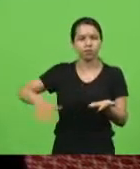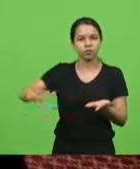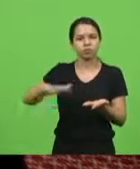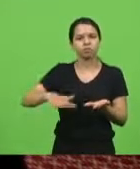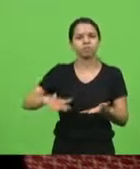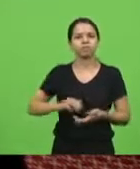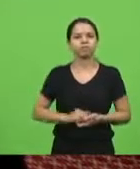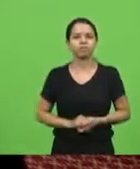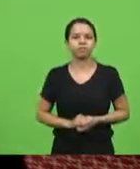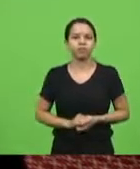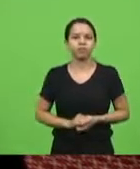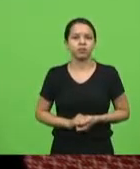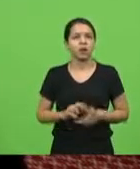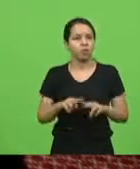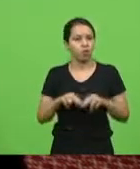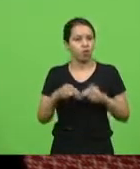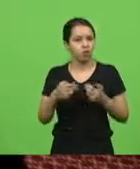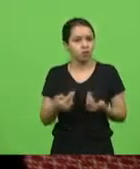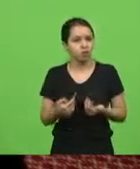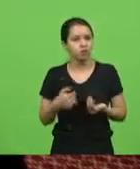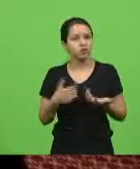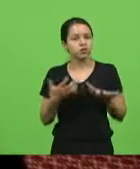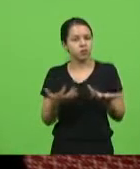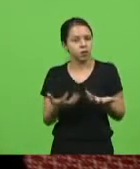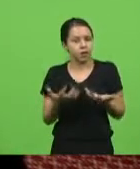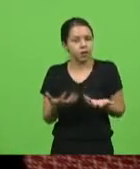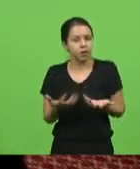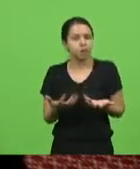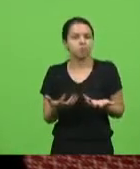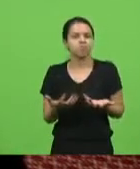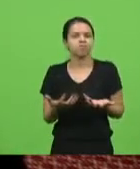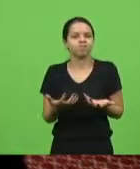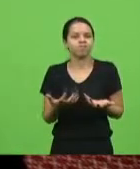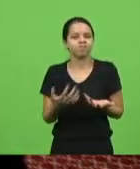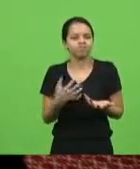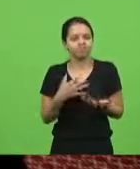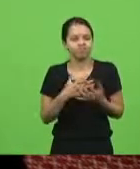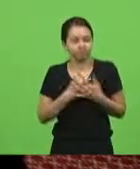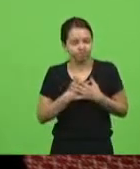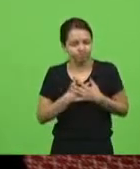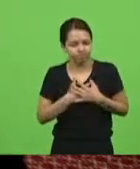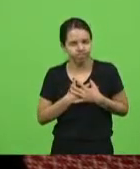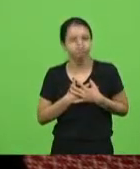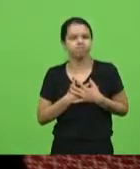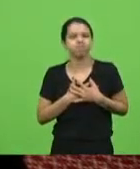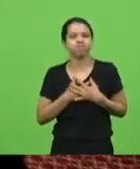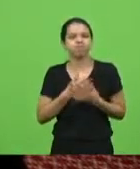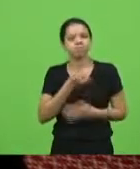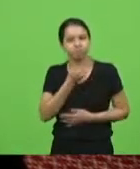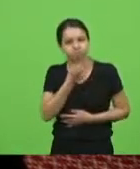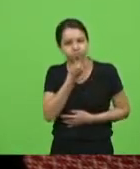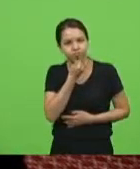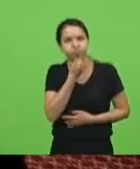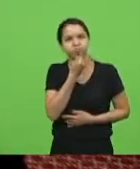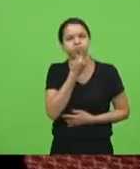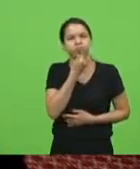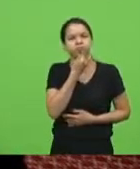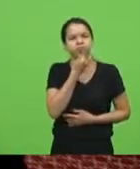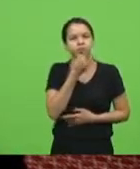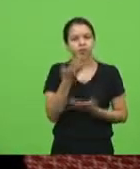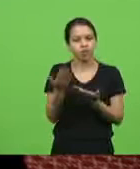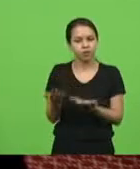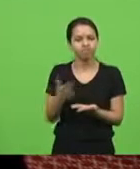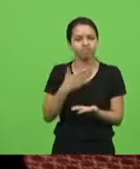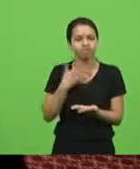Por isso, eu quero deixar aqui o meu sincero pesar pela perda de um grande